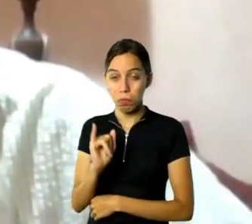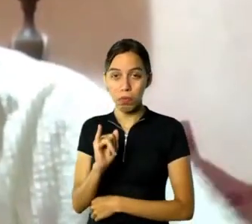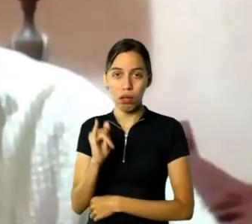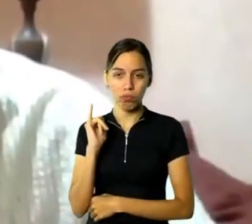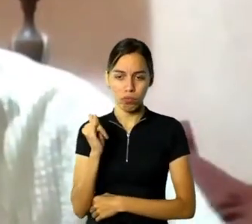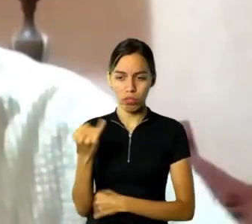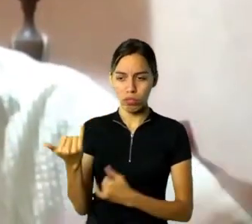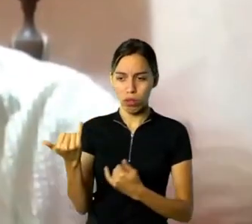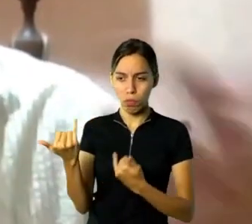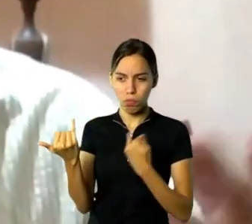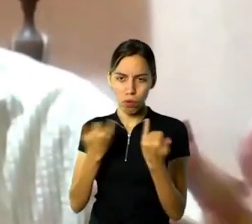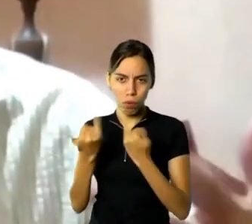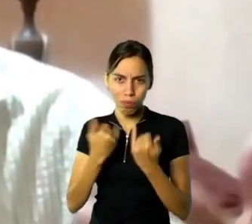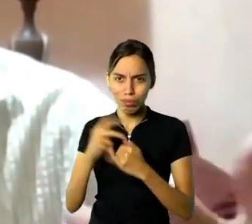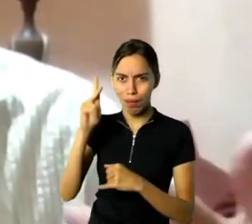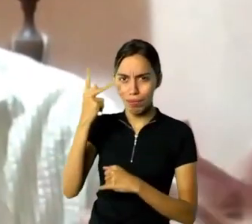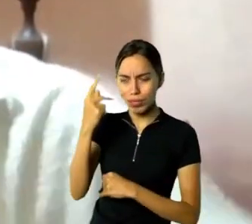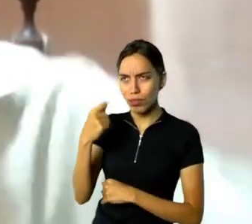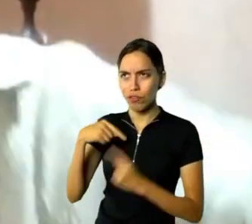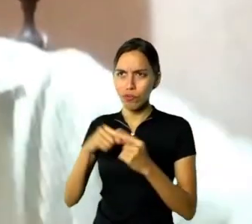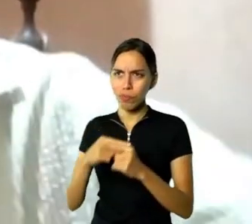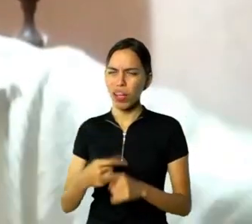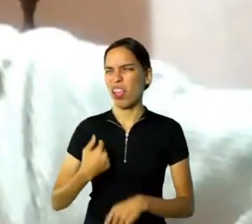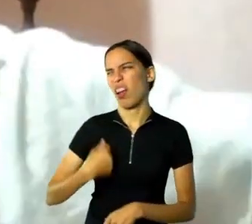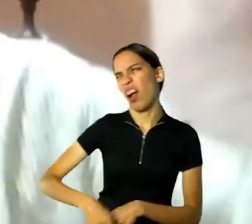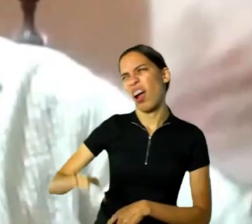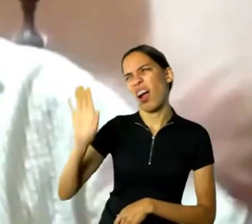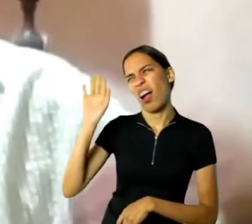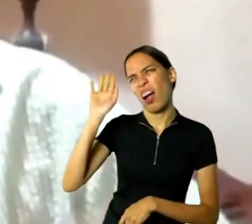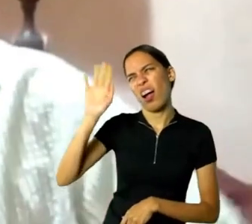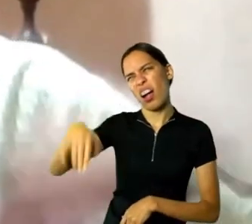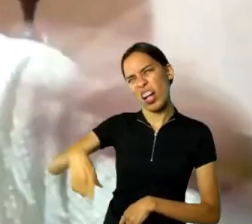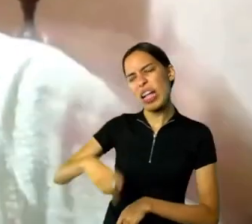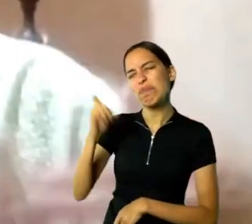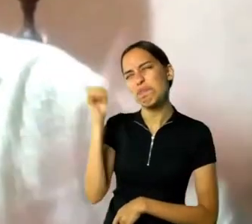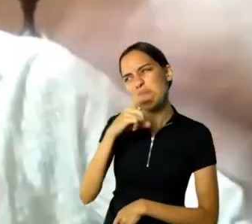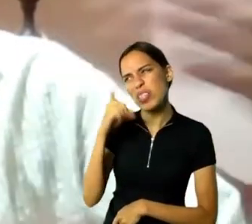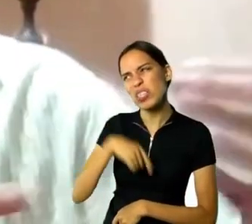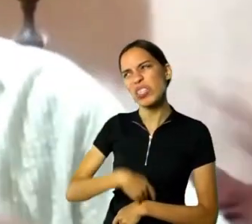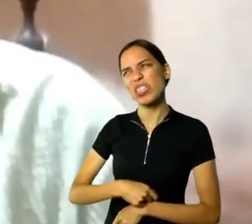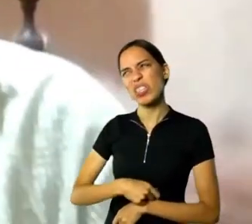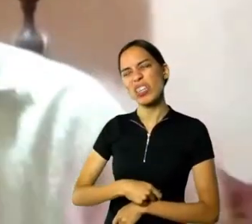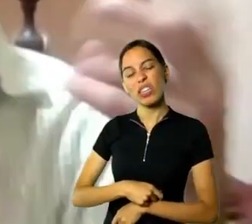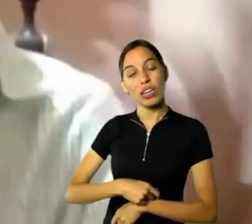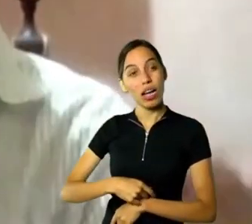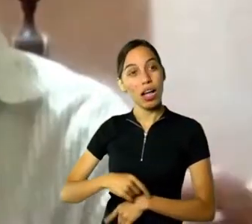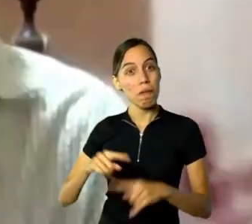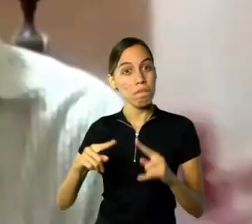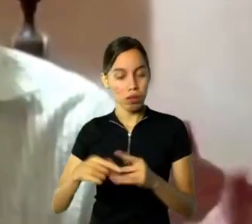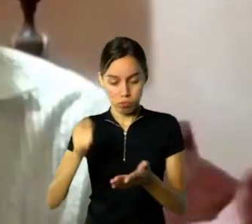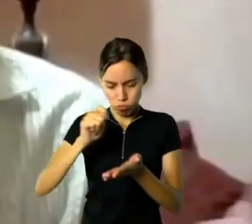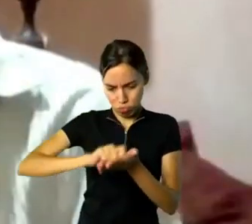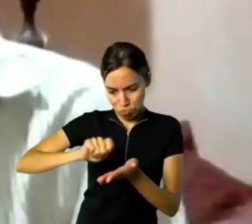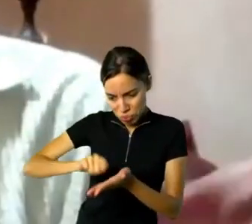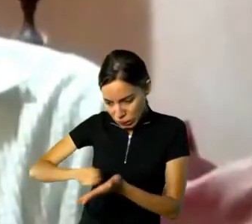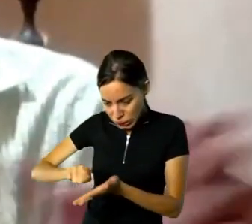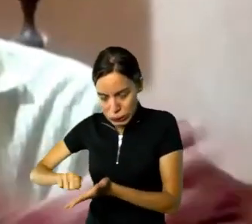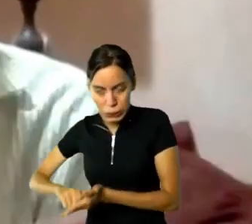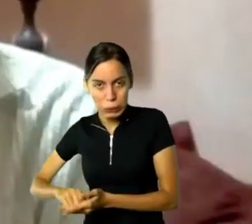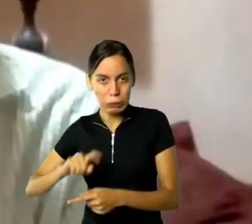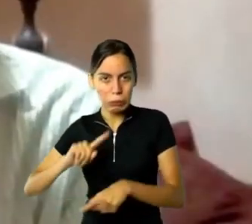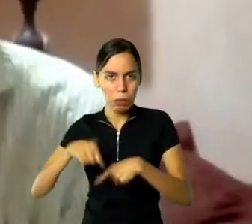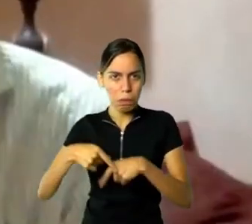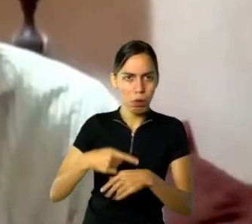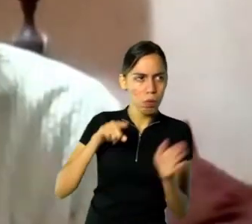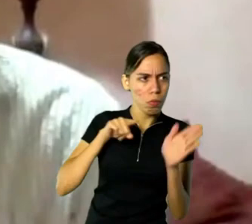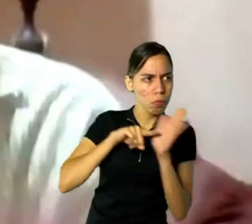achava que era mentira, que eram lendas, assim, entraram no meu livro e eu passei até eu mesmo a acreditar e saber como é que foi, onde